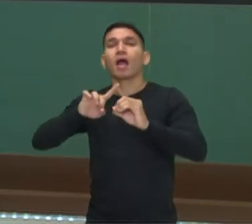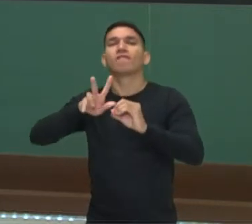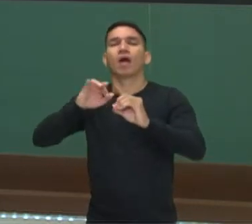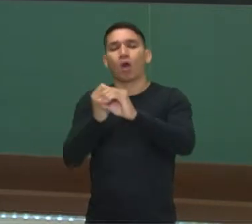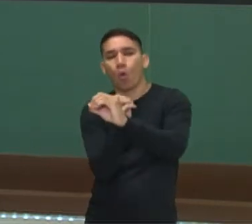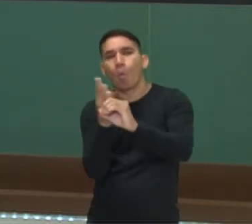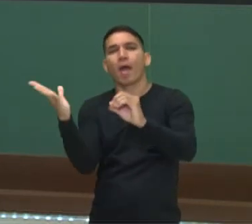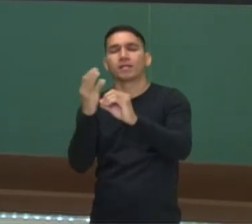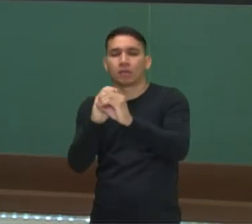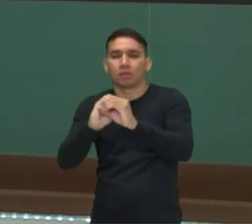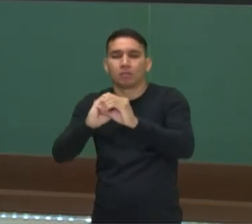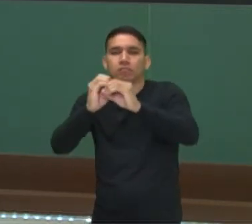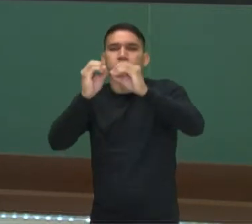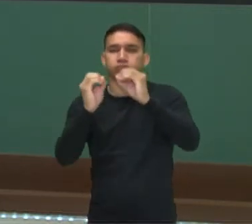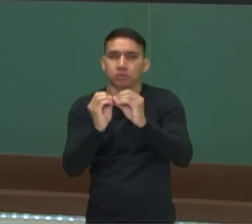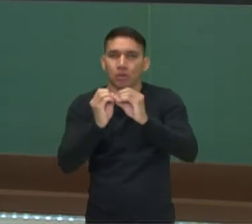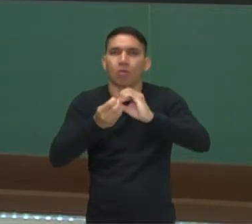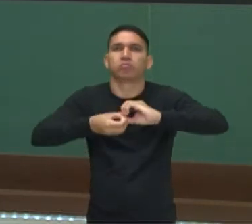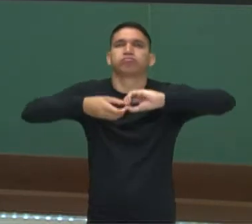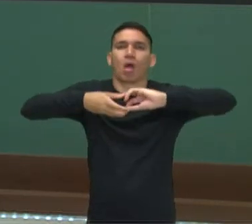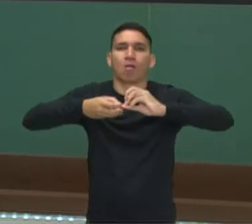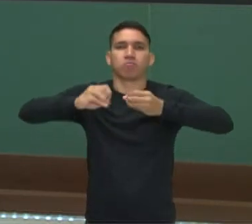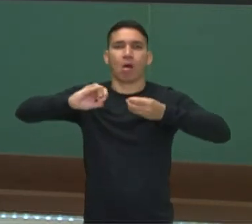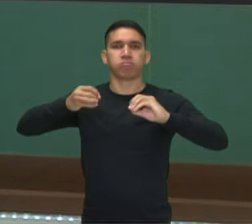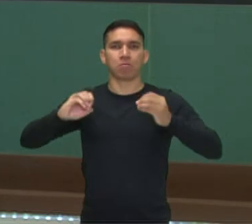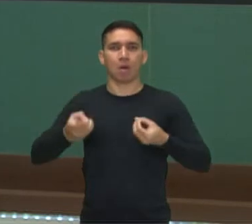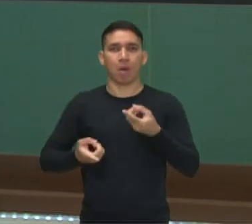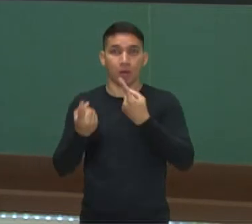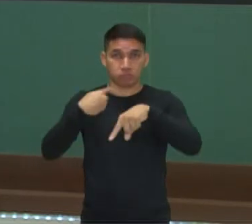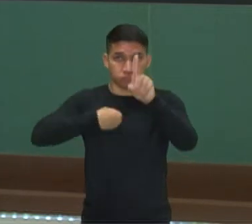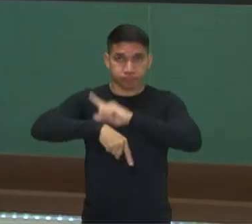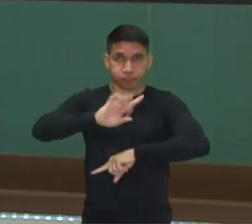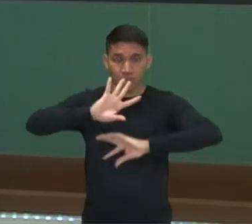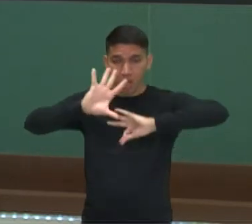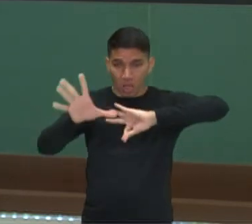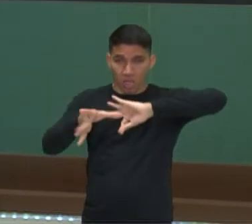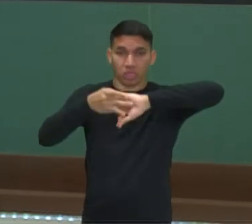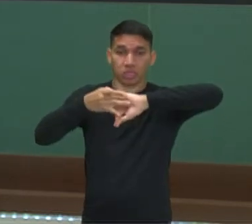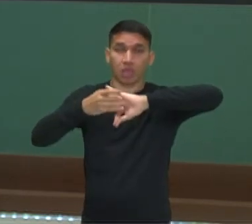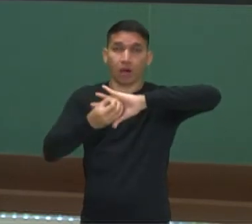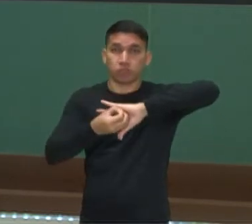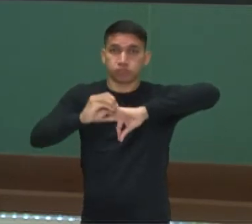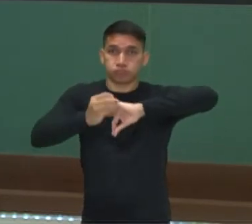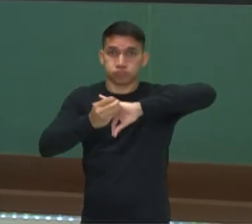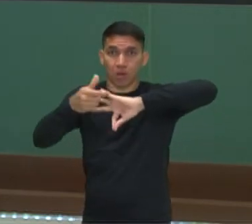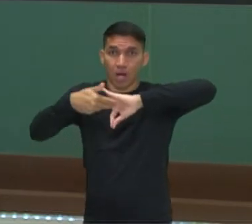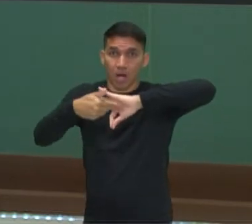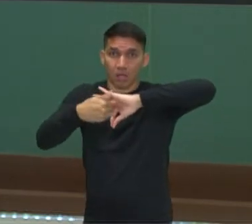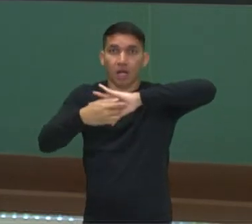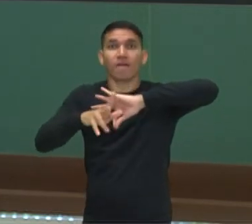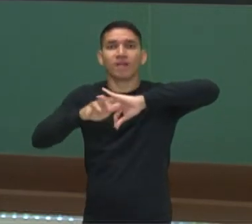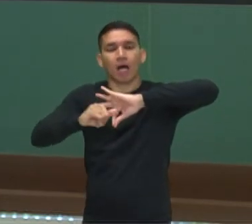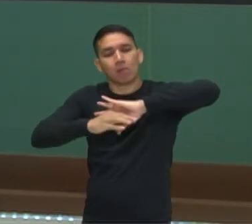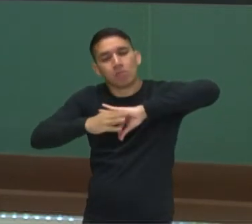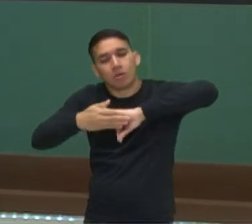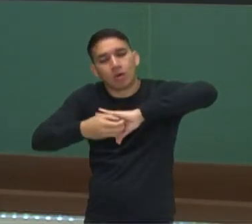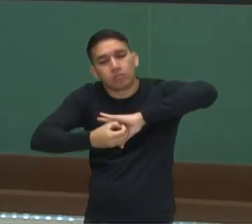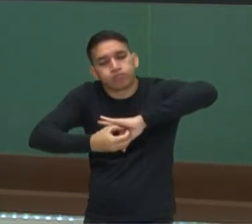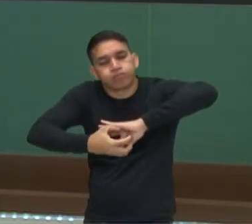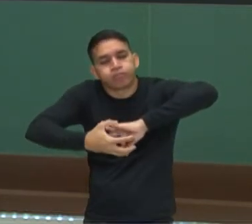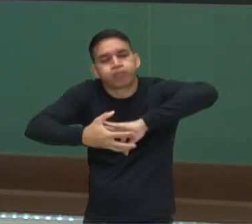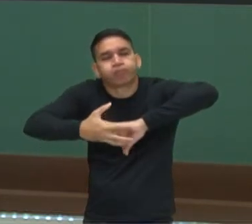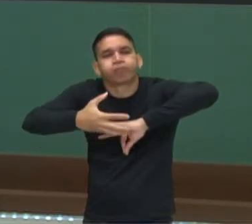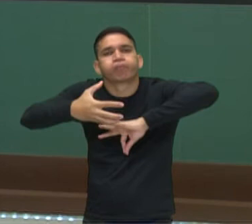começam a acontecer até que esse embrião se implanta lá no útero, local onde ele irá se desenvolver, se